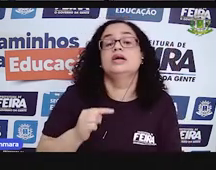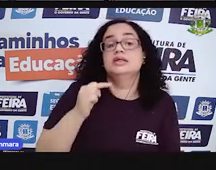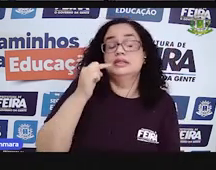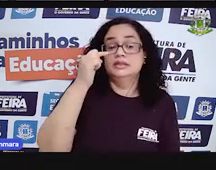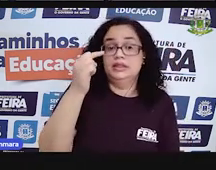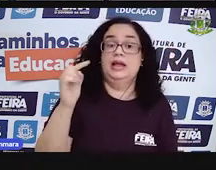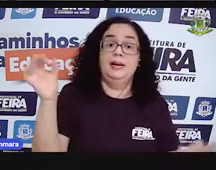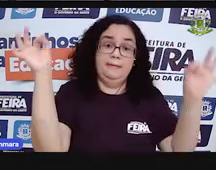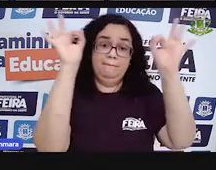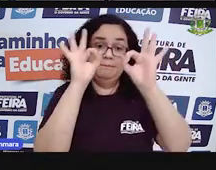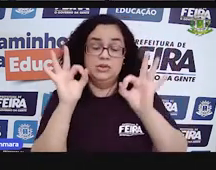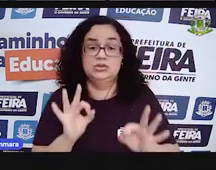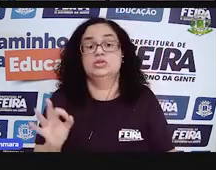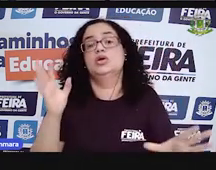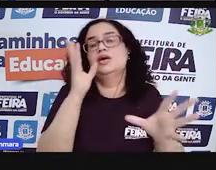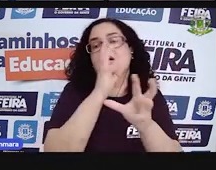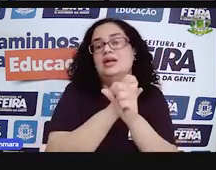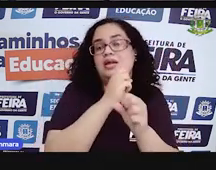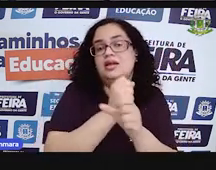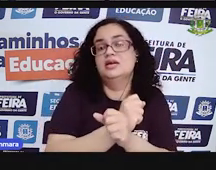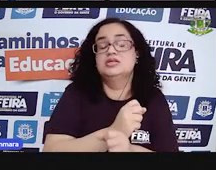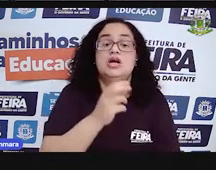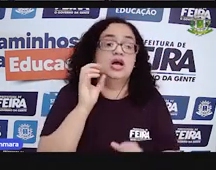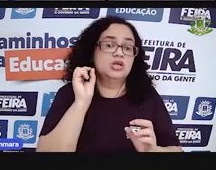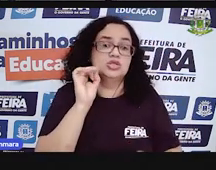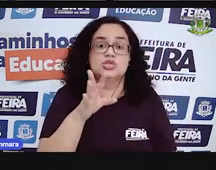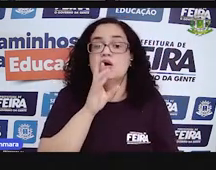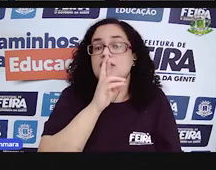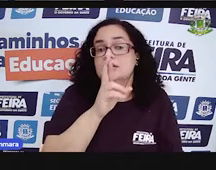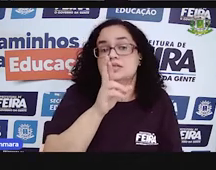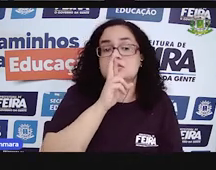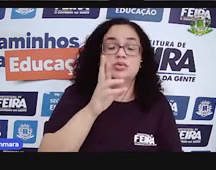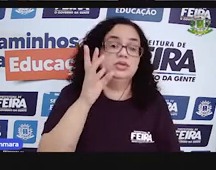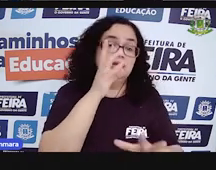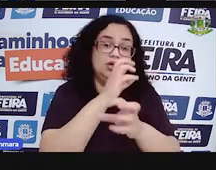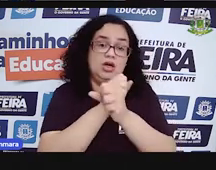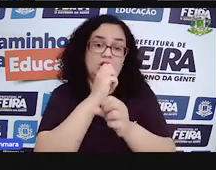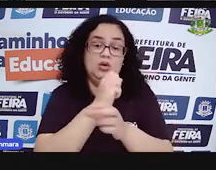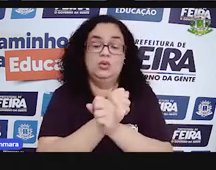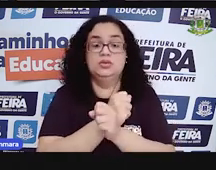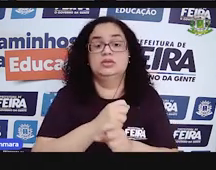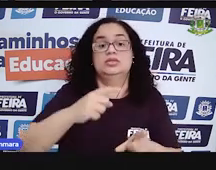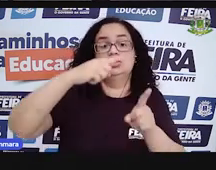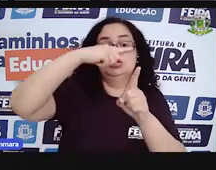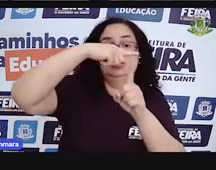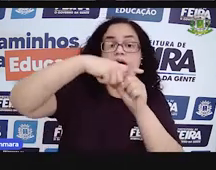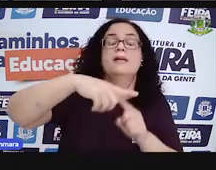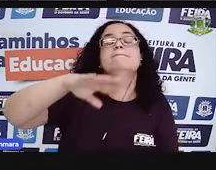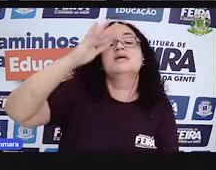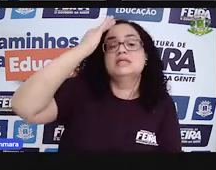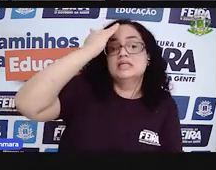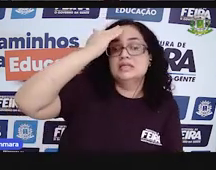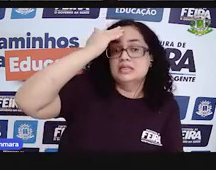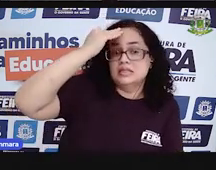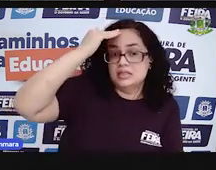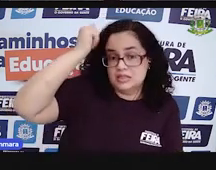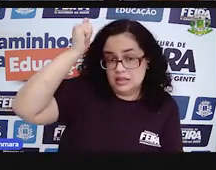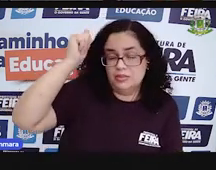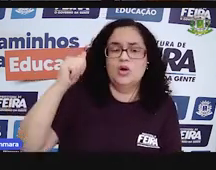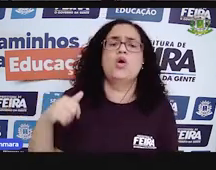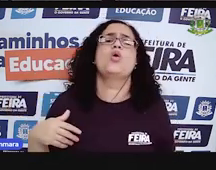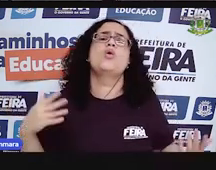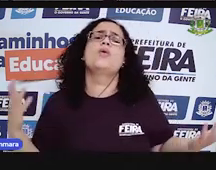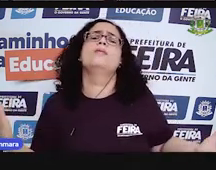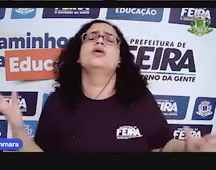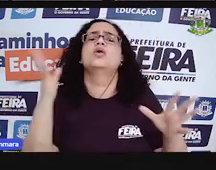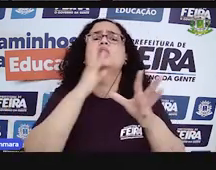armar essa conta aqui, agora é só fazer. Fazer a conta de mais como você já sabe fazer. Como é que a gente